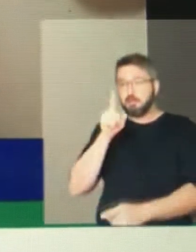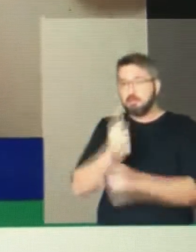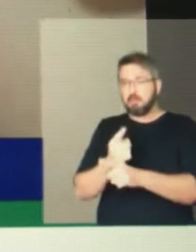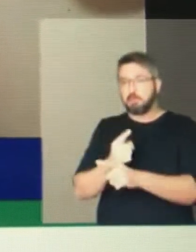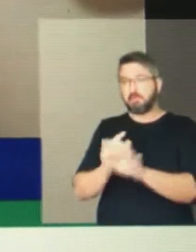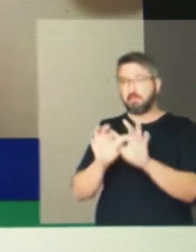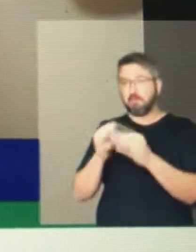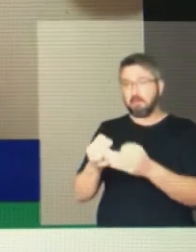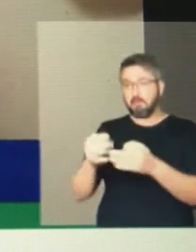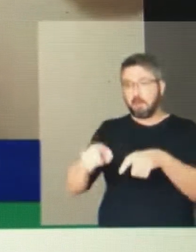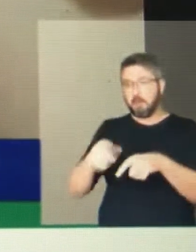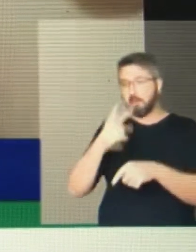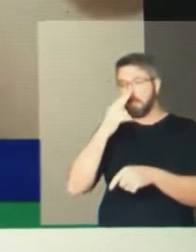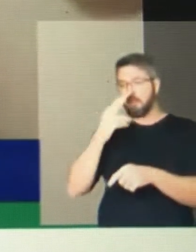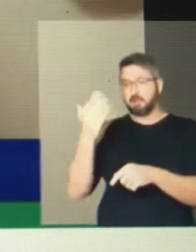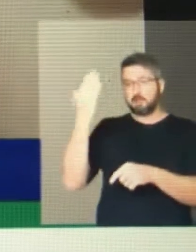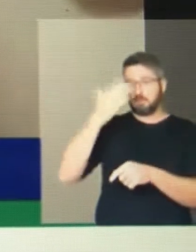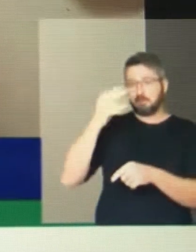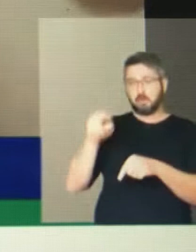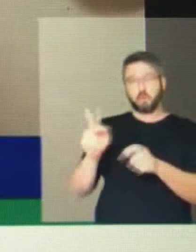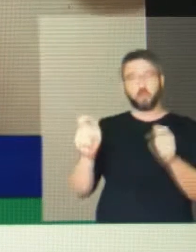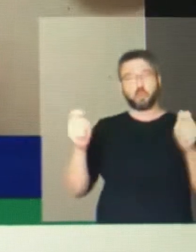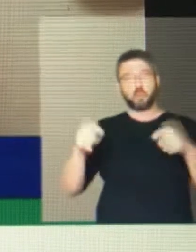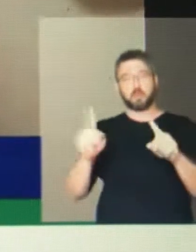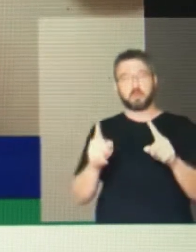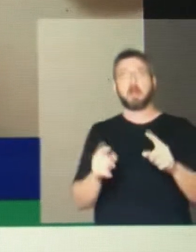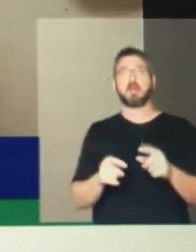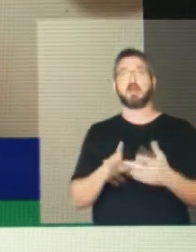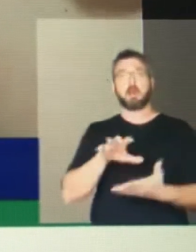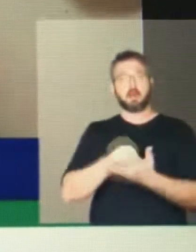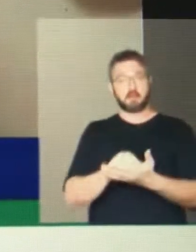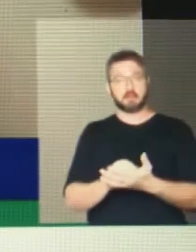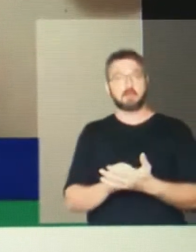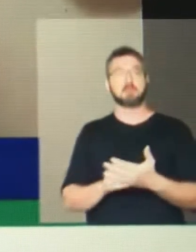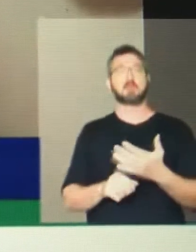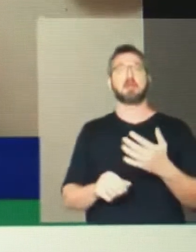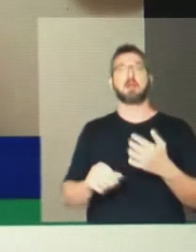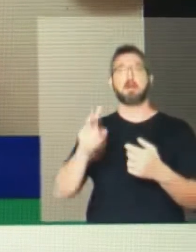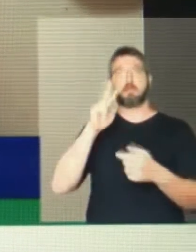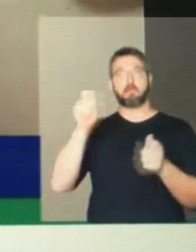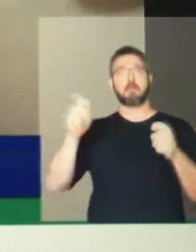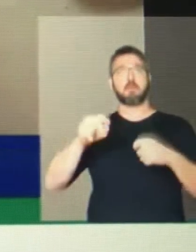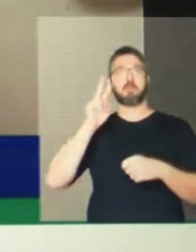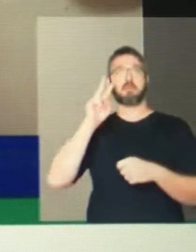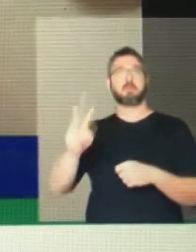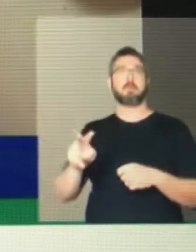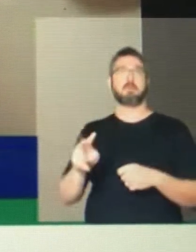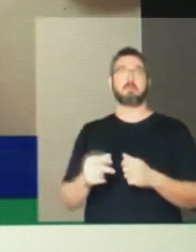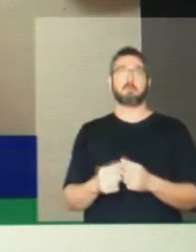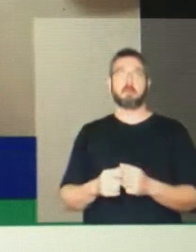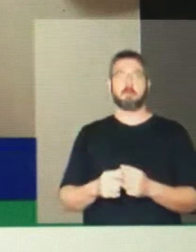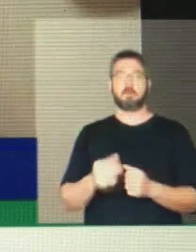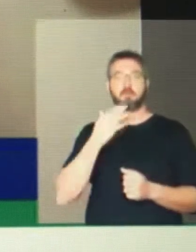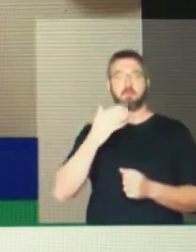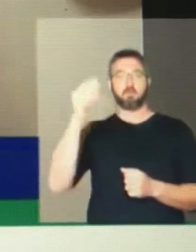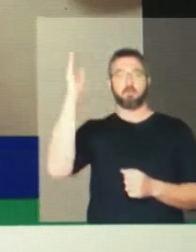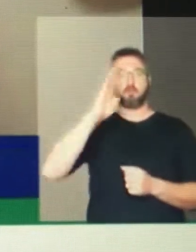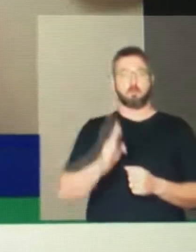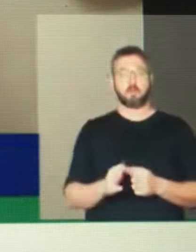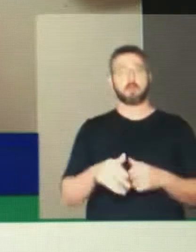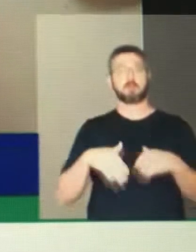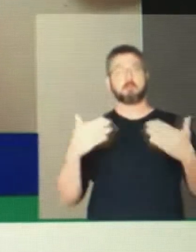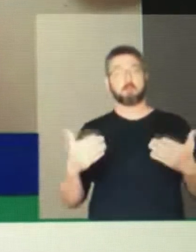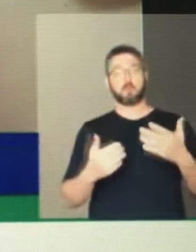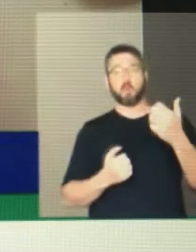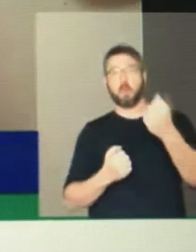aos olhos do nosso grande Brasil. Dando a eles o suporte que necessitam neste momento, permitindo que sua produção, ou seja, os alimentos